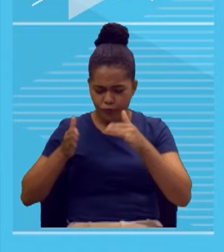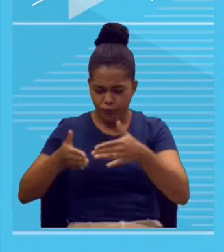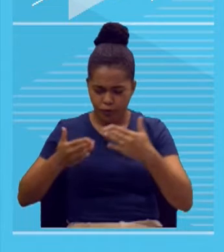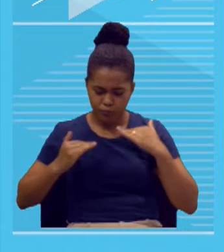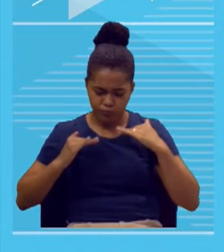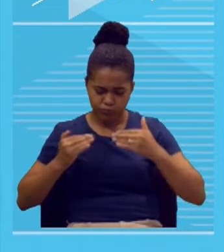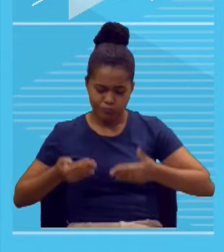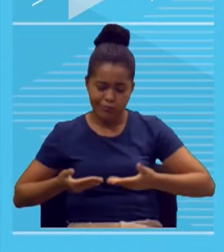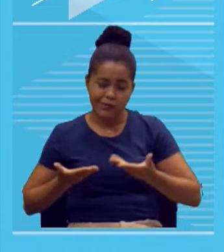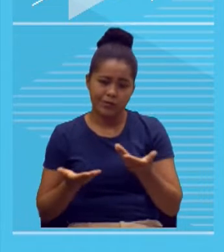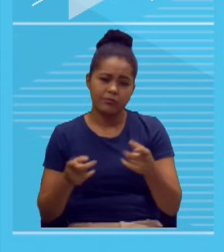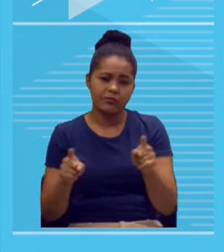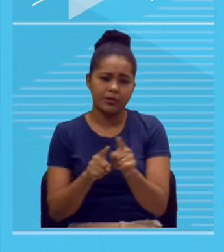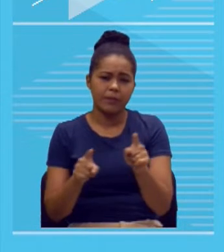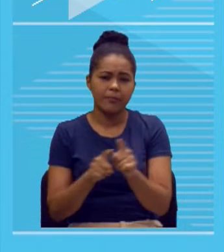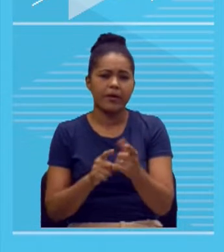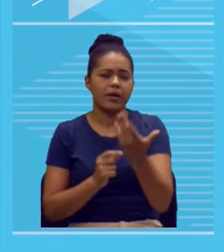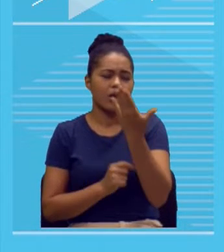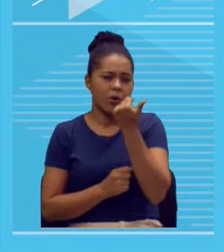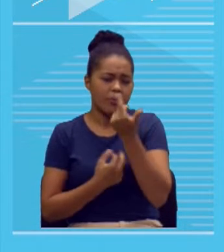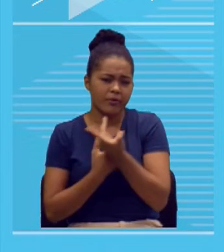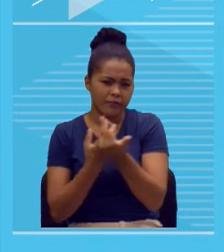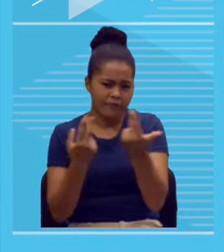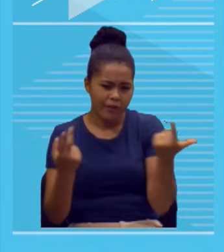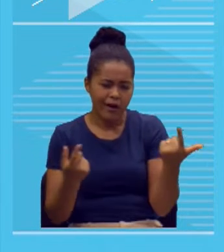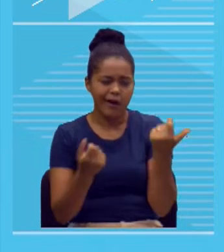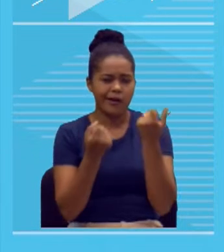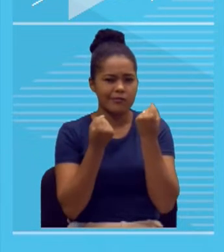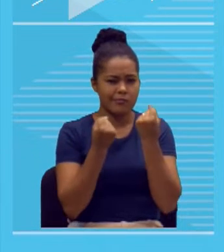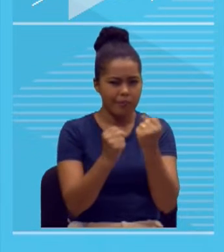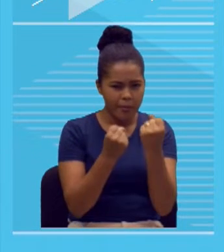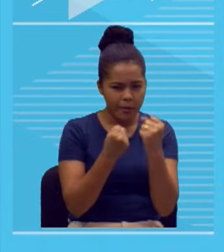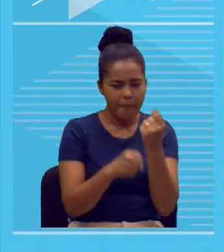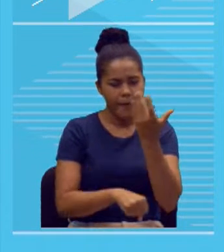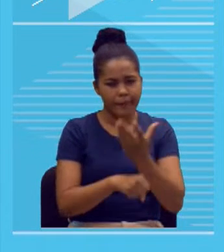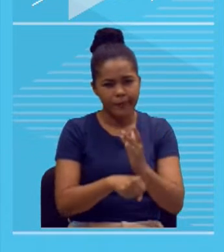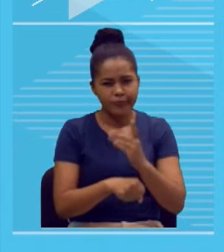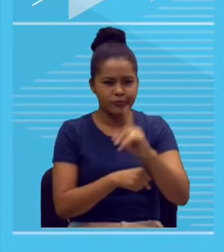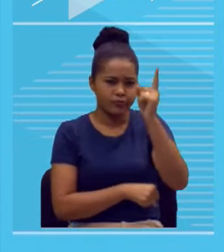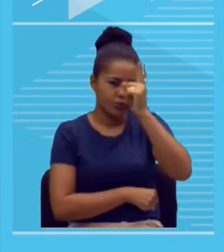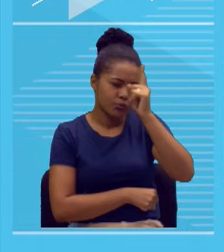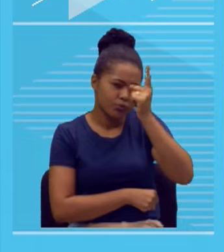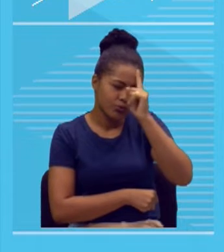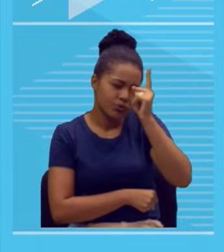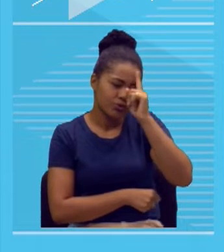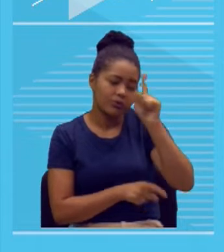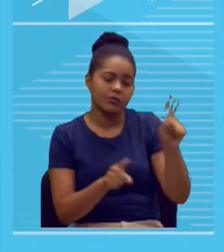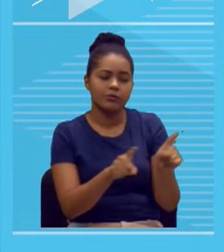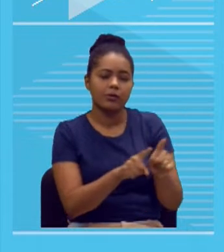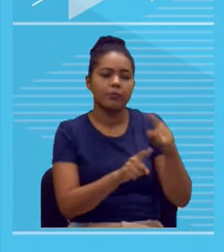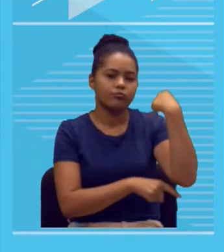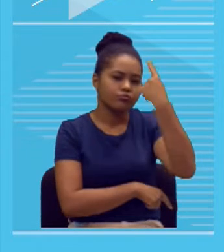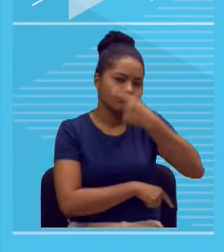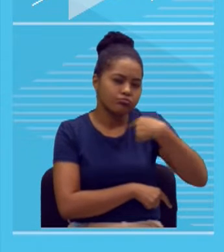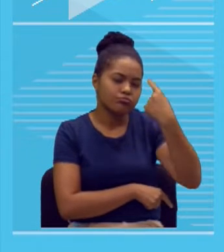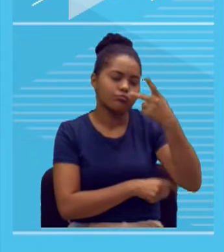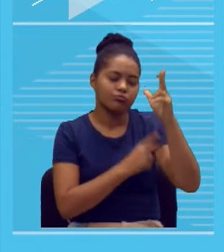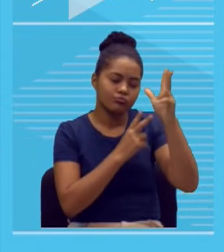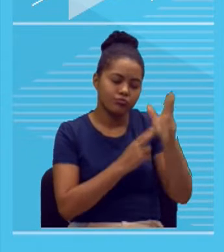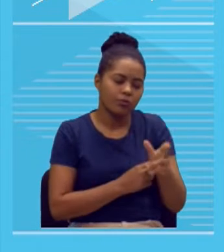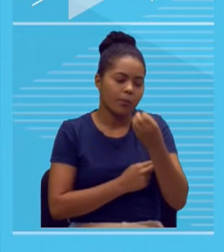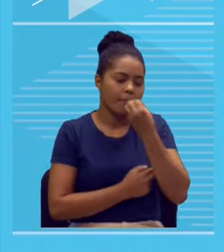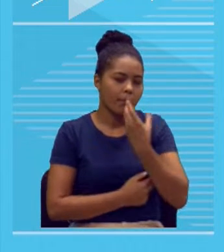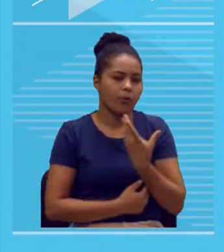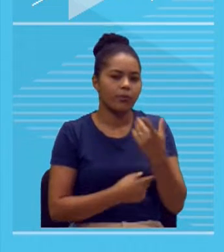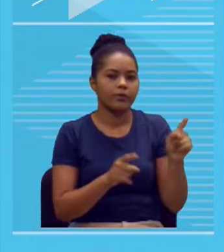toma os cuidados com a saúde, alimentação, atividades físicas regulares, né? Um hora o suficiente de sono, uma boa